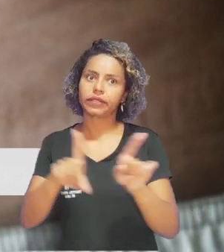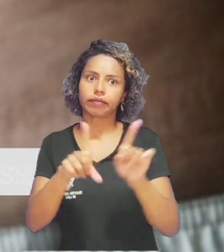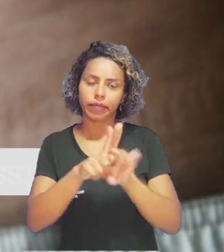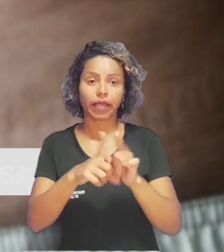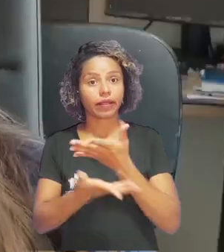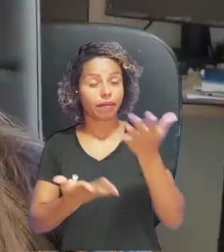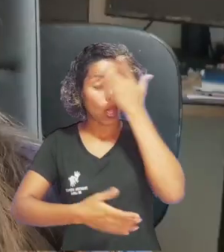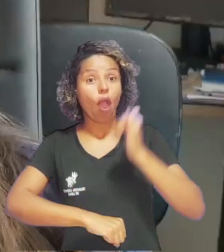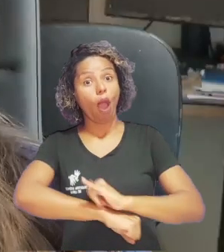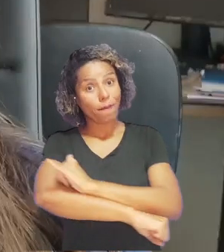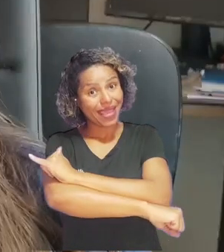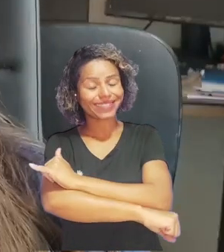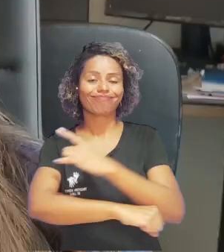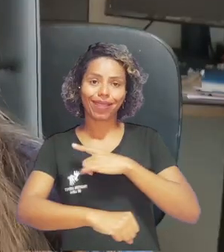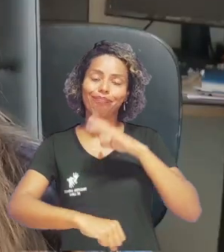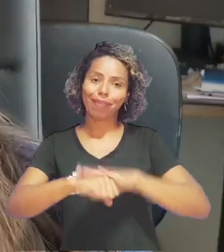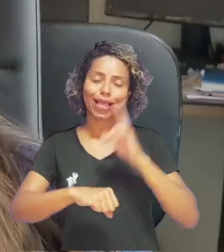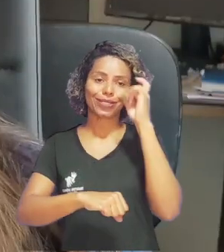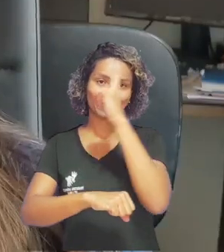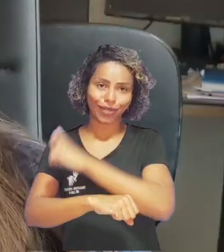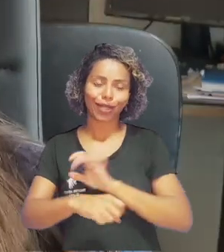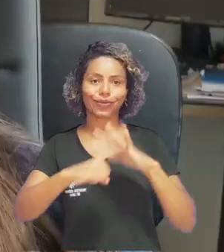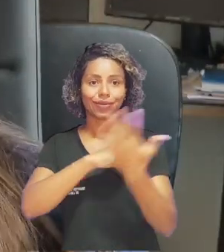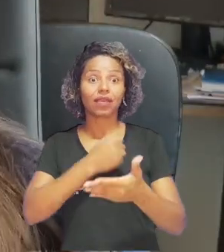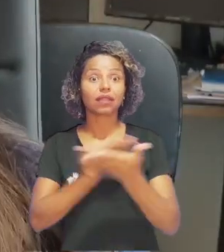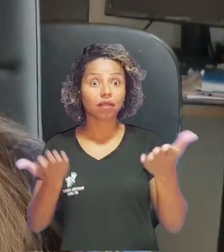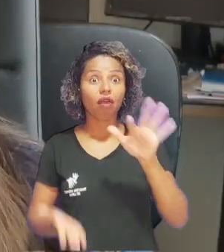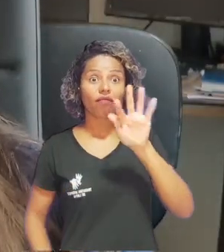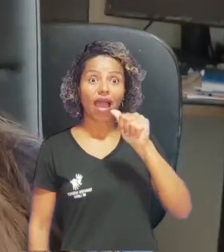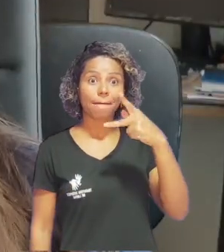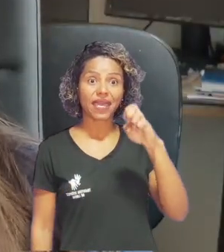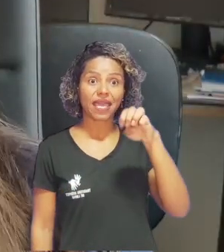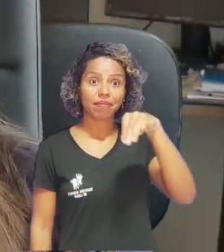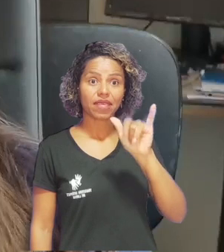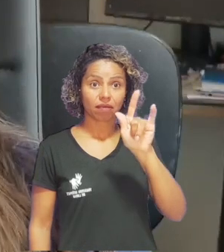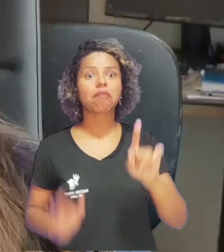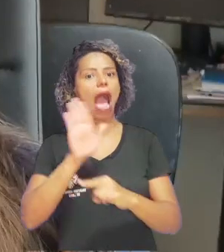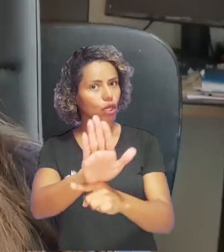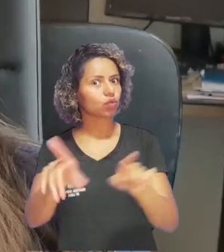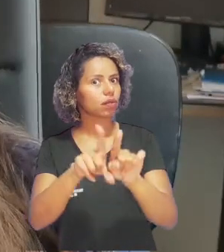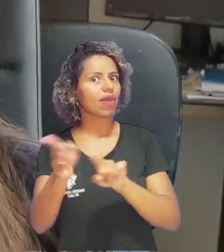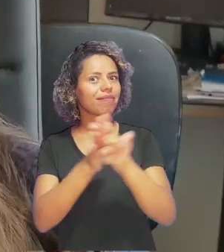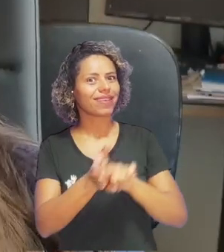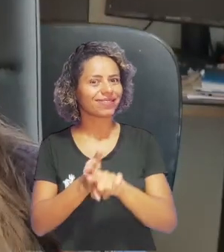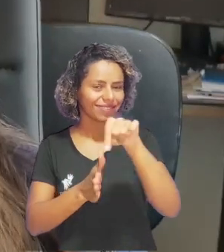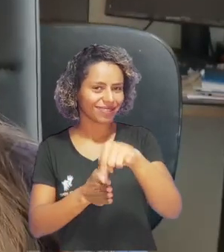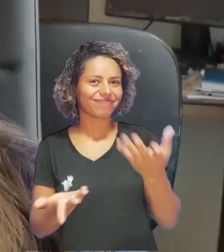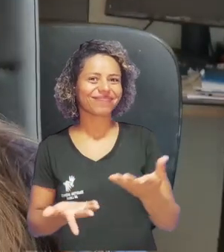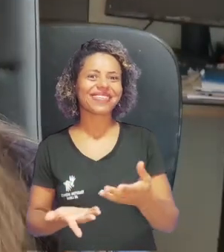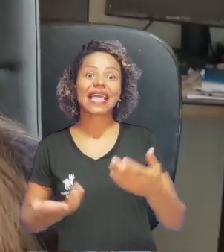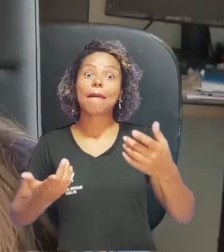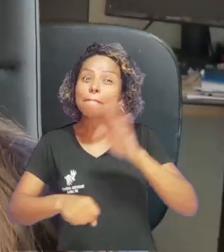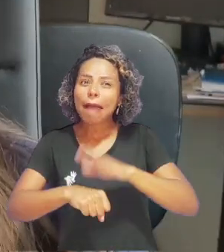o coronavírus. Vale lembrar que a pesquisa conta com o financiamento da FAPEMIG, a Fundação de Amparo à Pesquisa do Estado de Minas